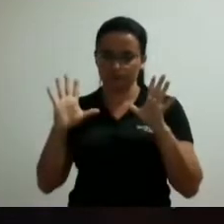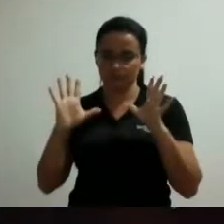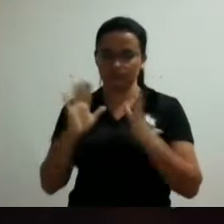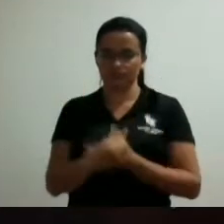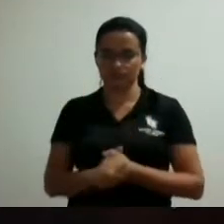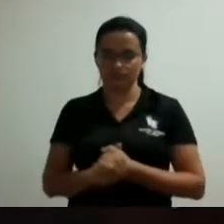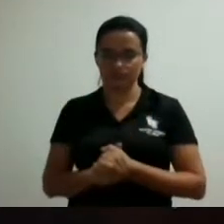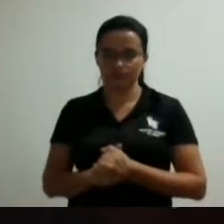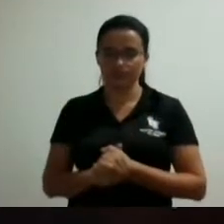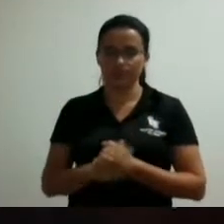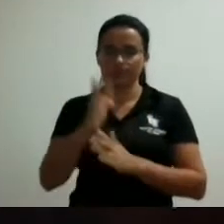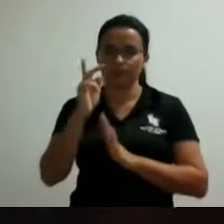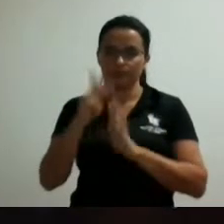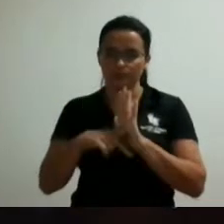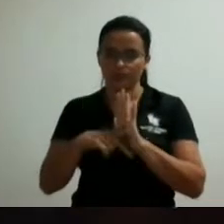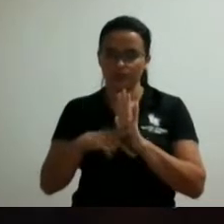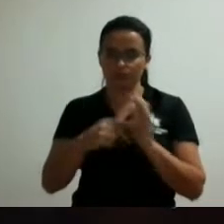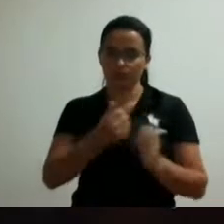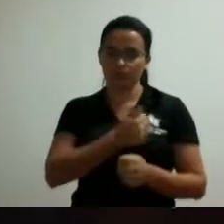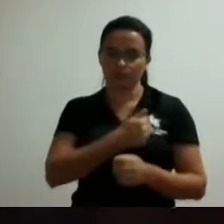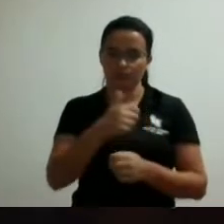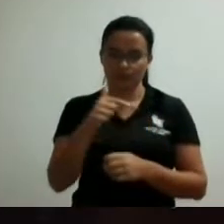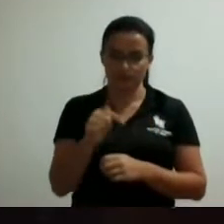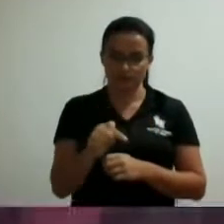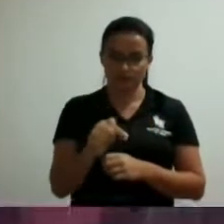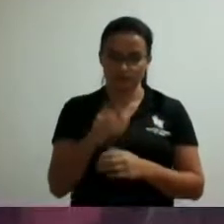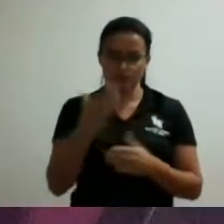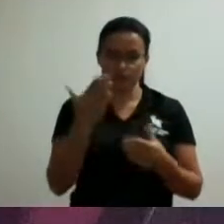projeto de número 7 processo